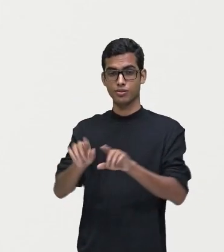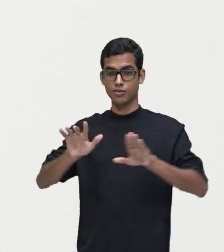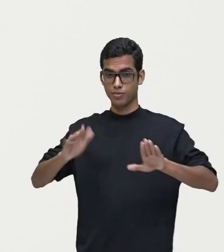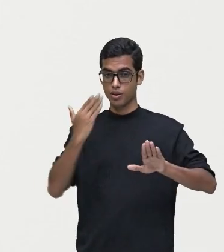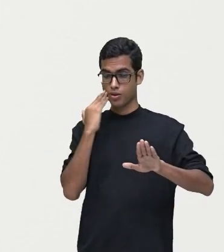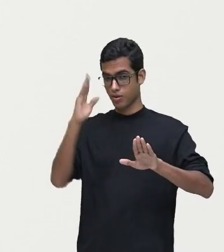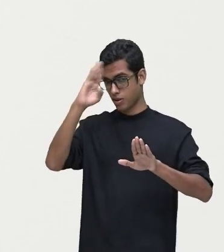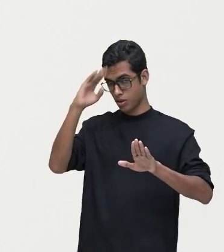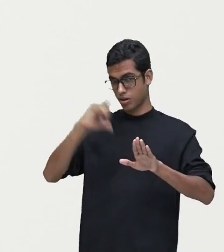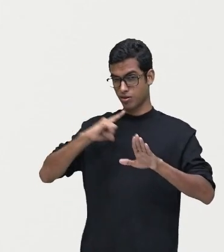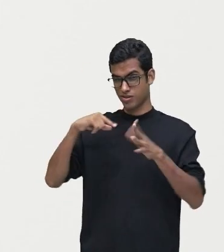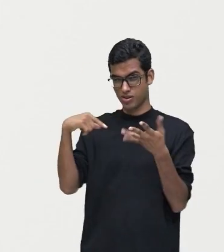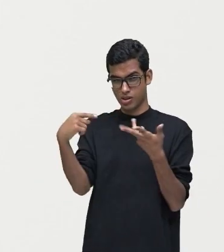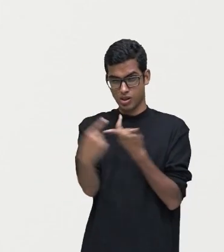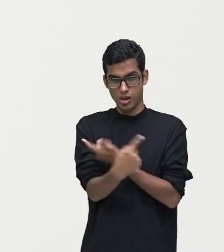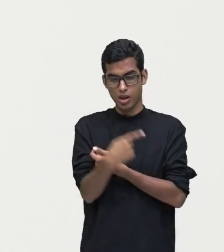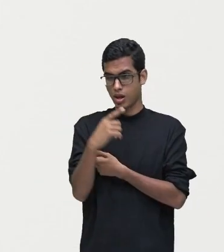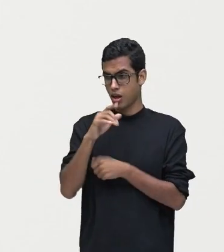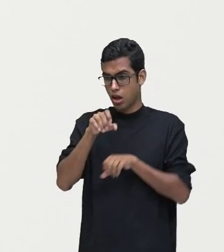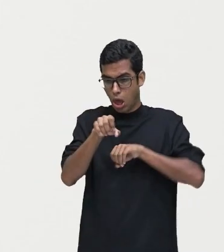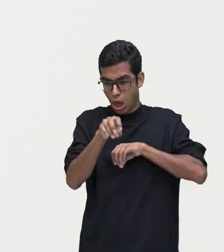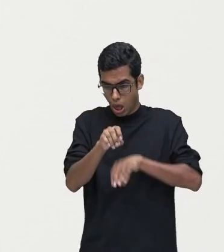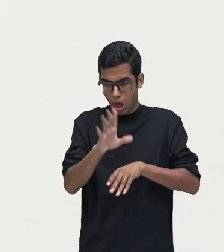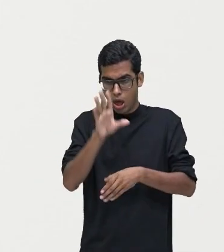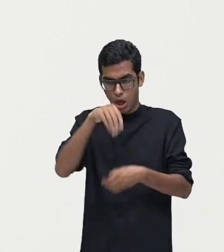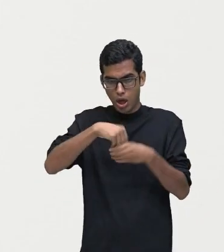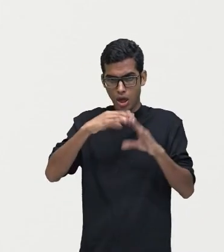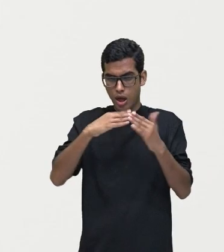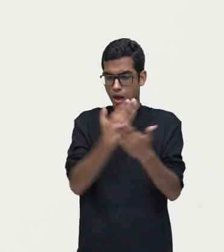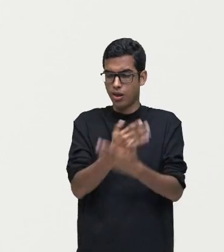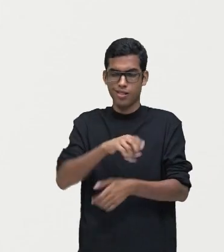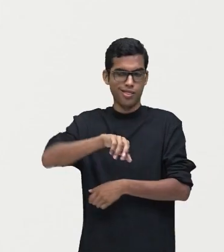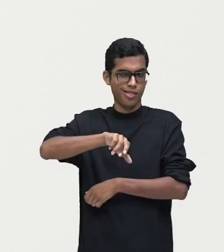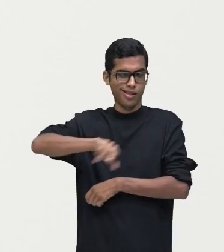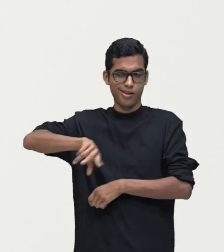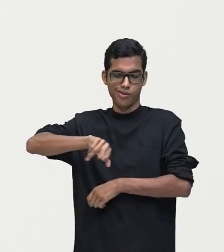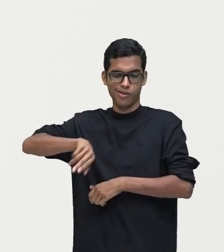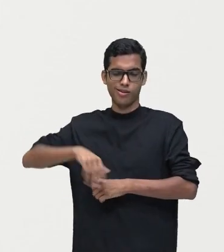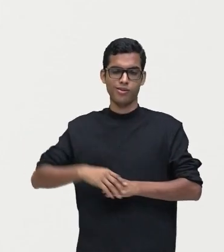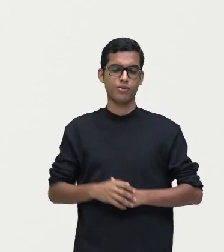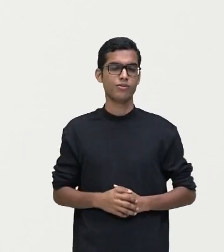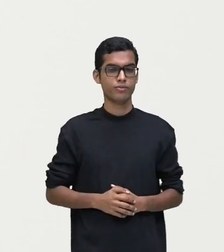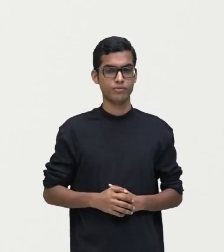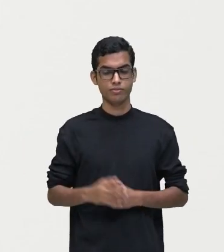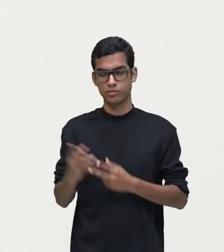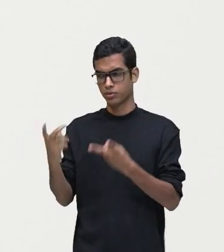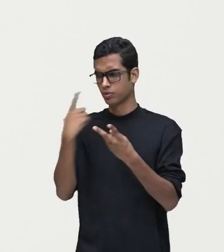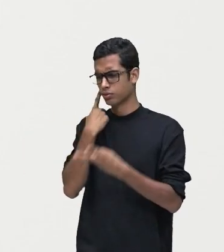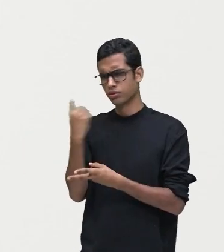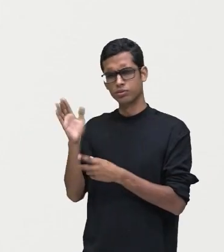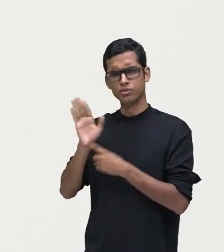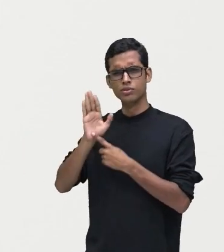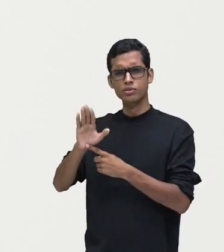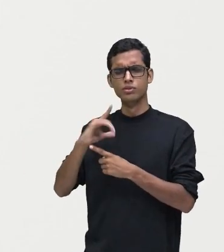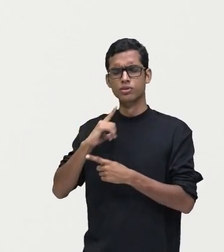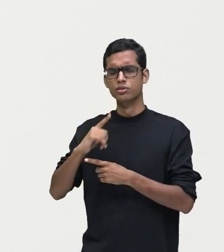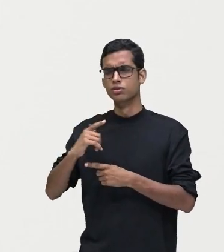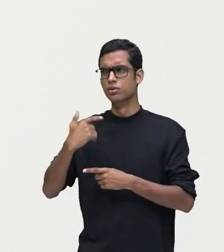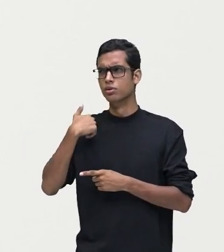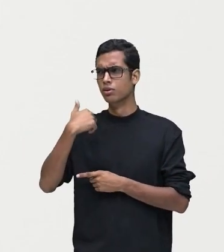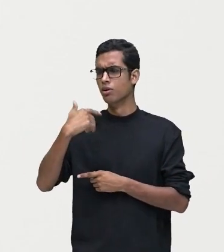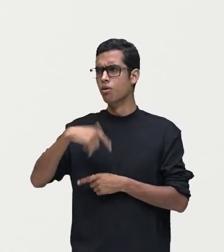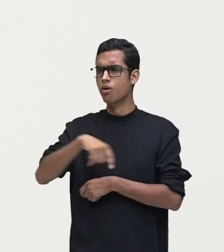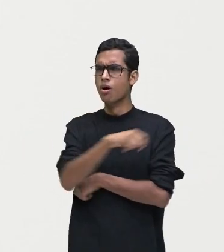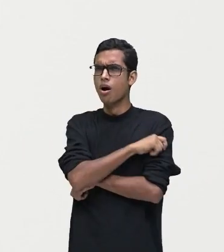muita coisa não é aquilo que aprendemos na escola. Então, observem que ele já deixa uma expectativa